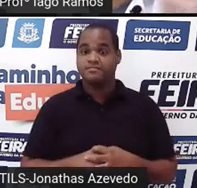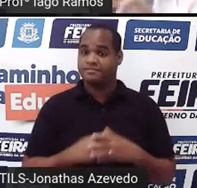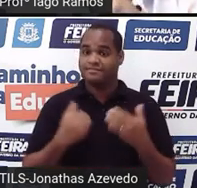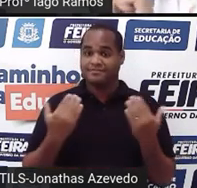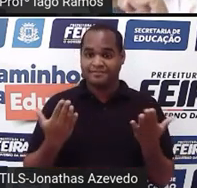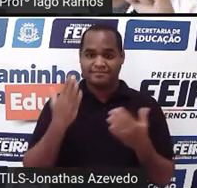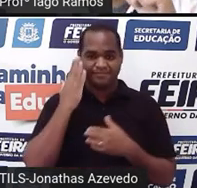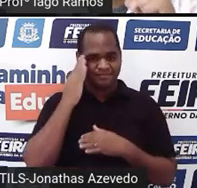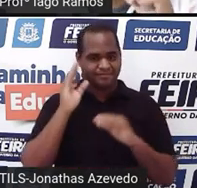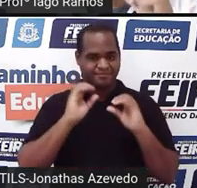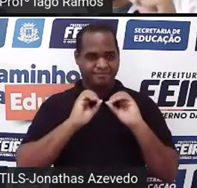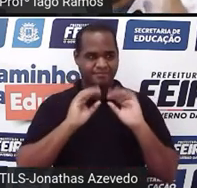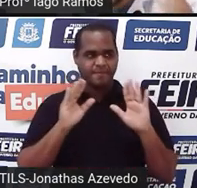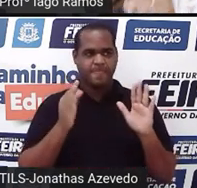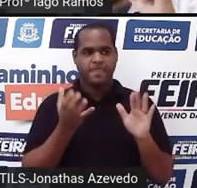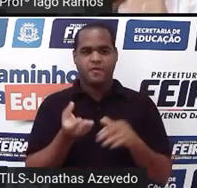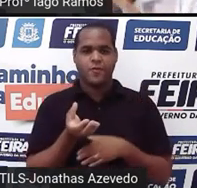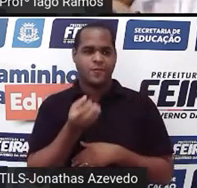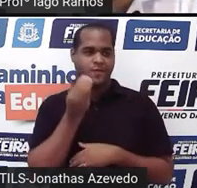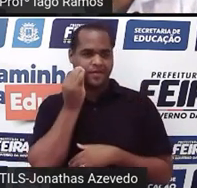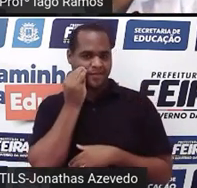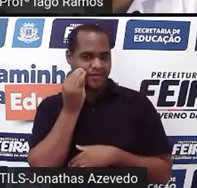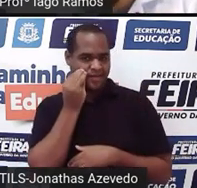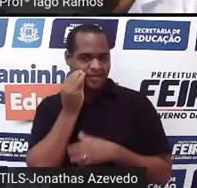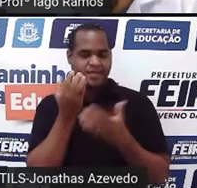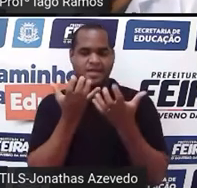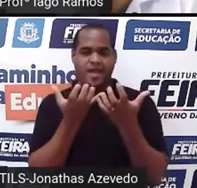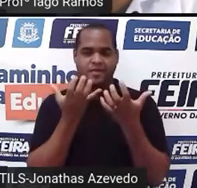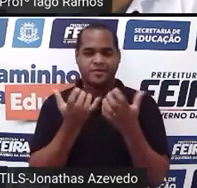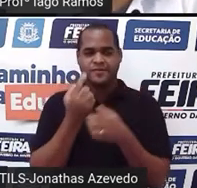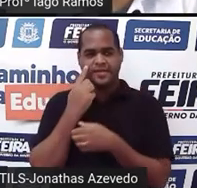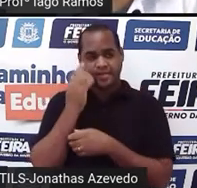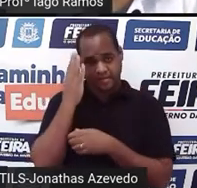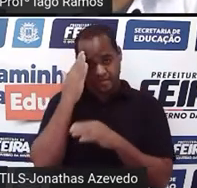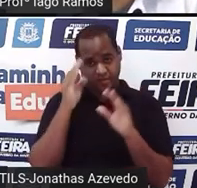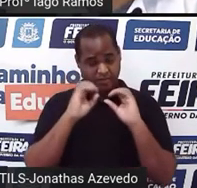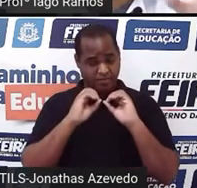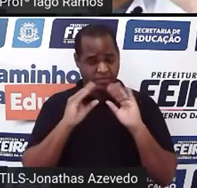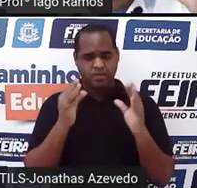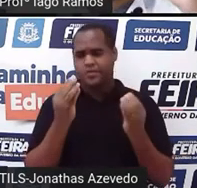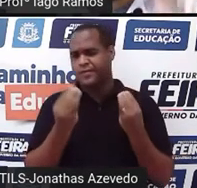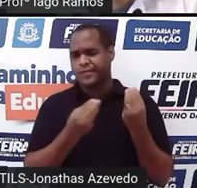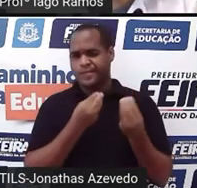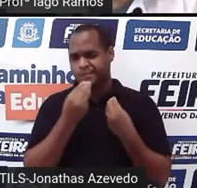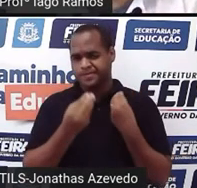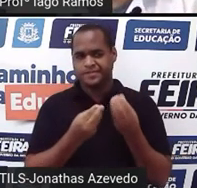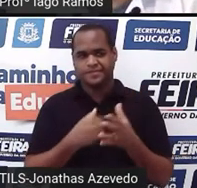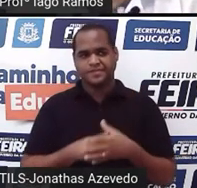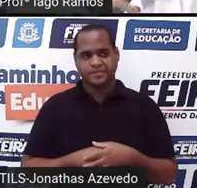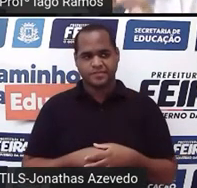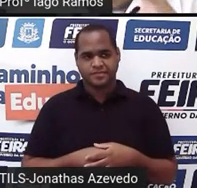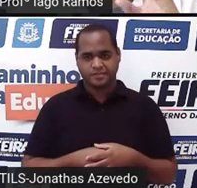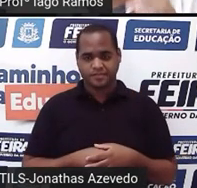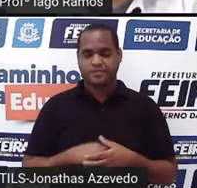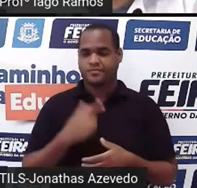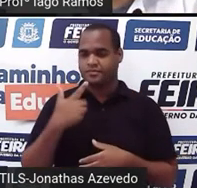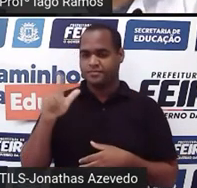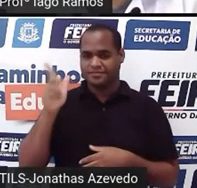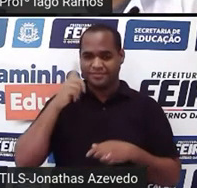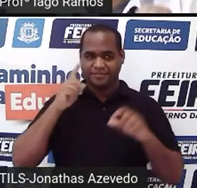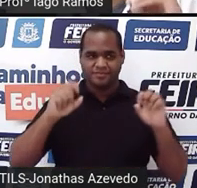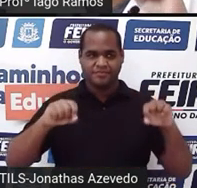Mas eu quero testar isso com você, eu quero saber se você entendeu mesmo, olha só, na próxima tela eu vou te mostrar um